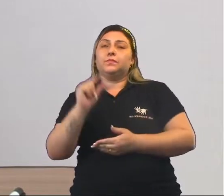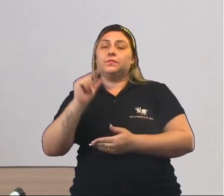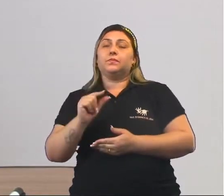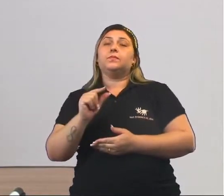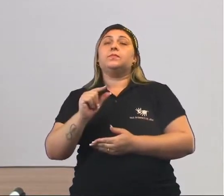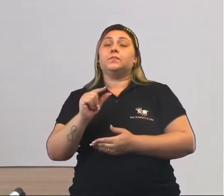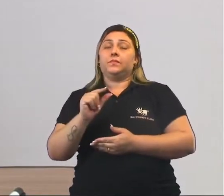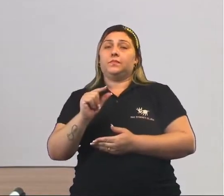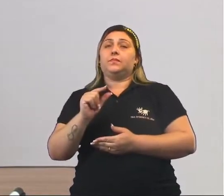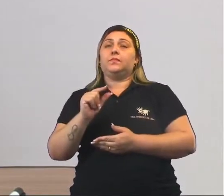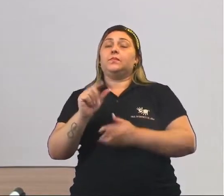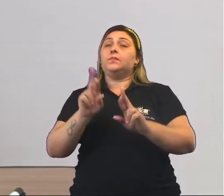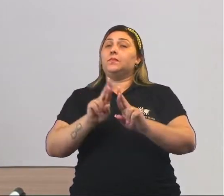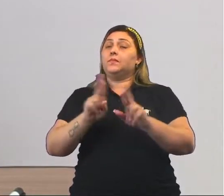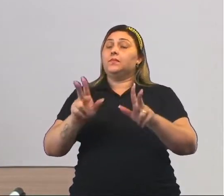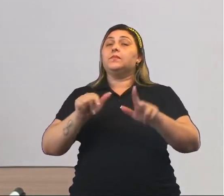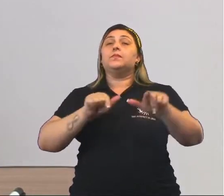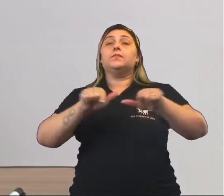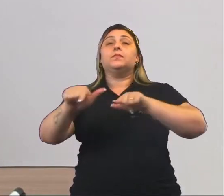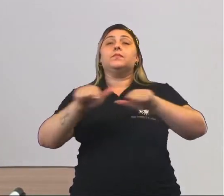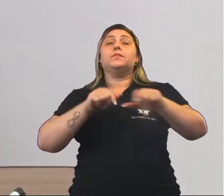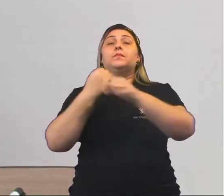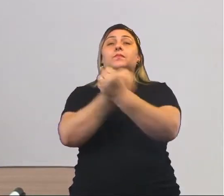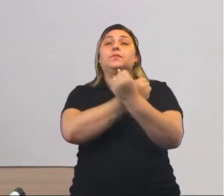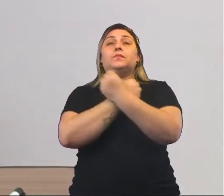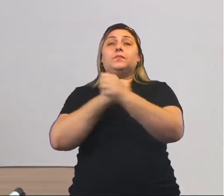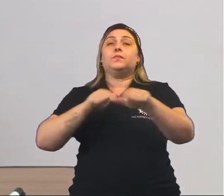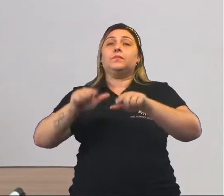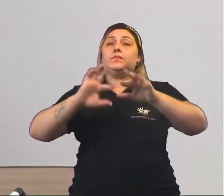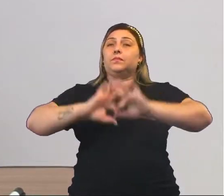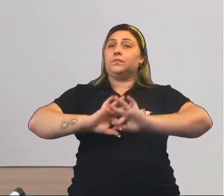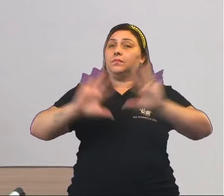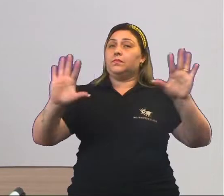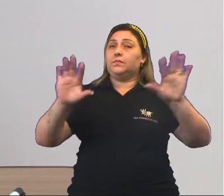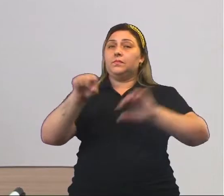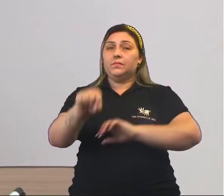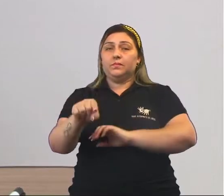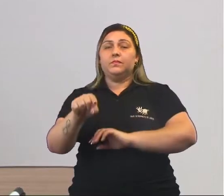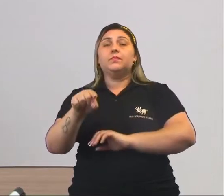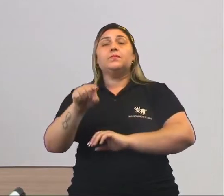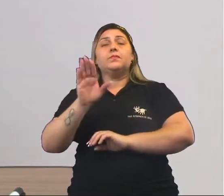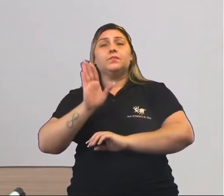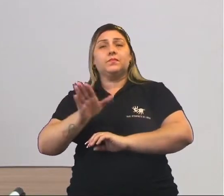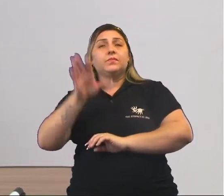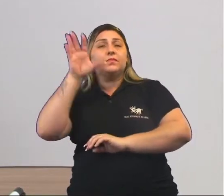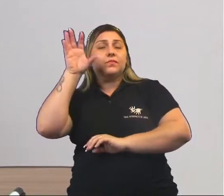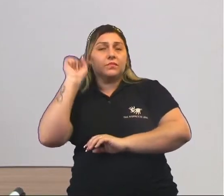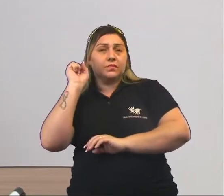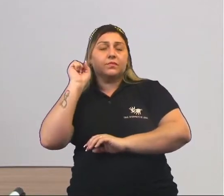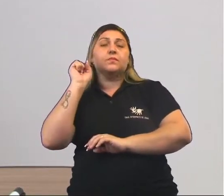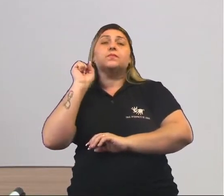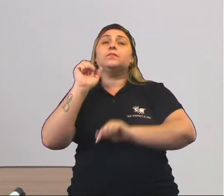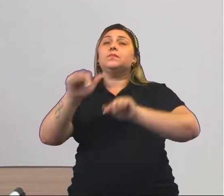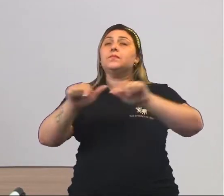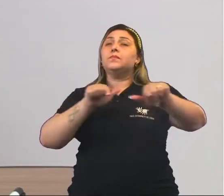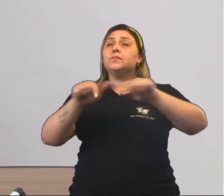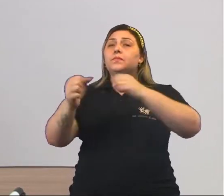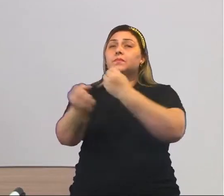sobre distinção de trabalho escravo e trabalho livre. Você com certeza já ouviu falar sobre trabalho